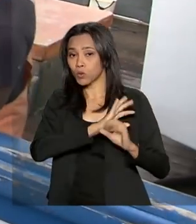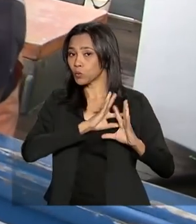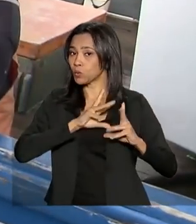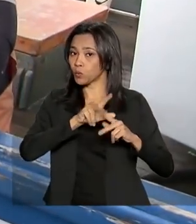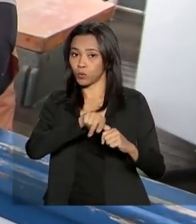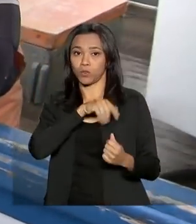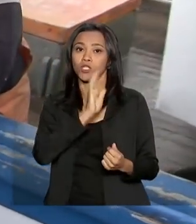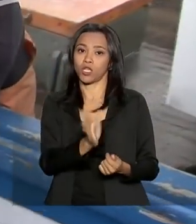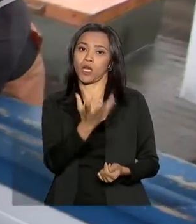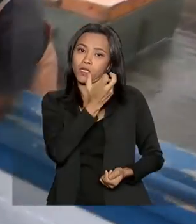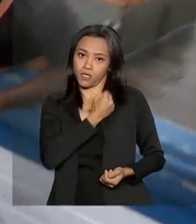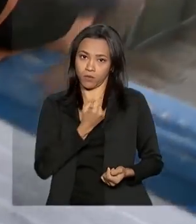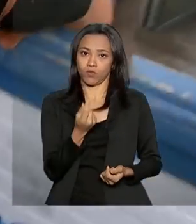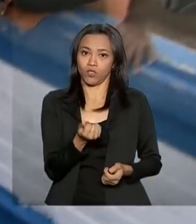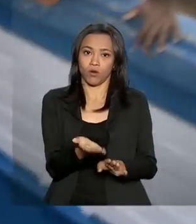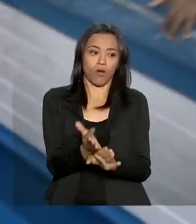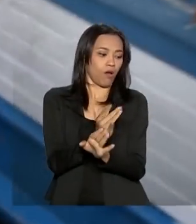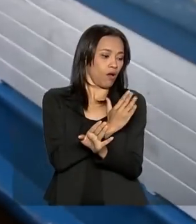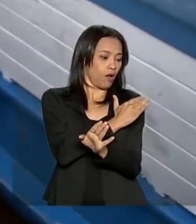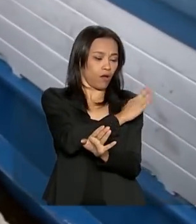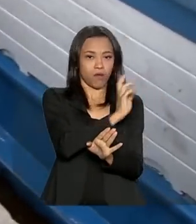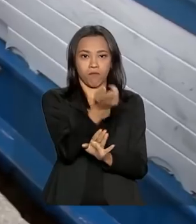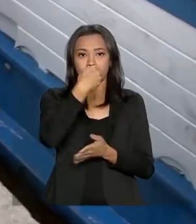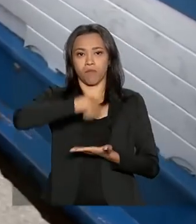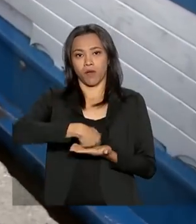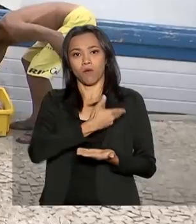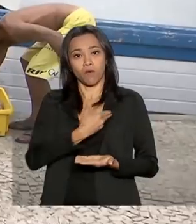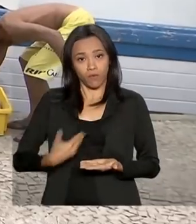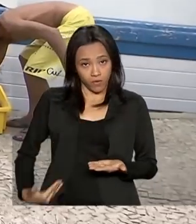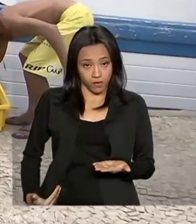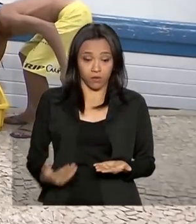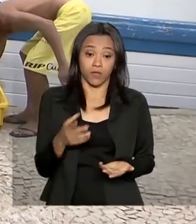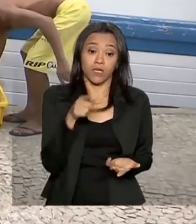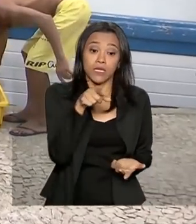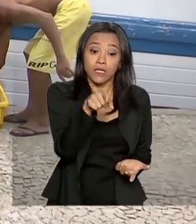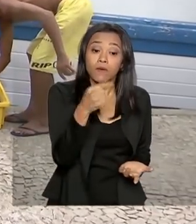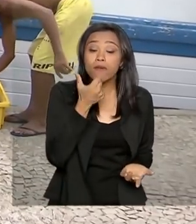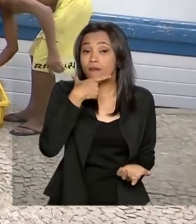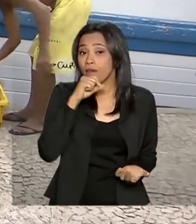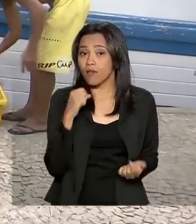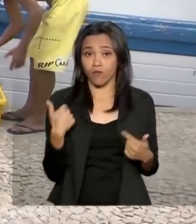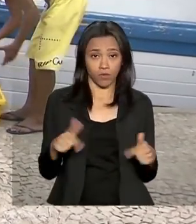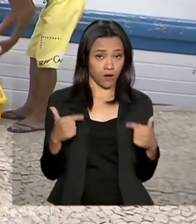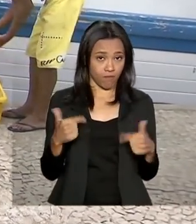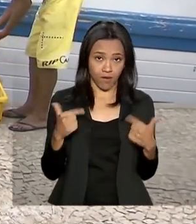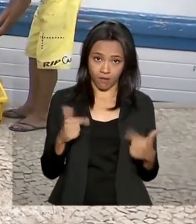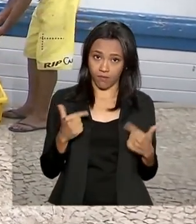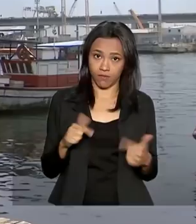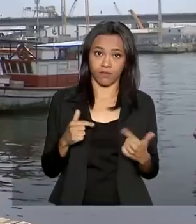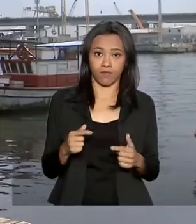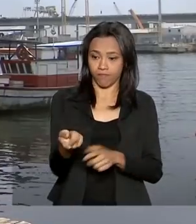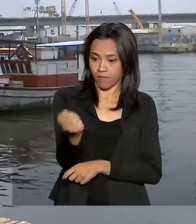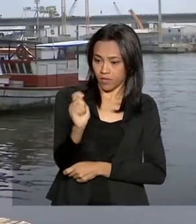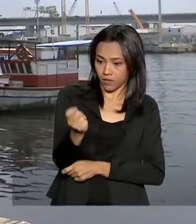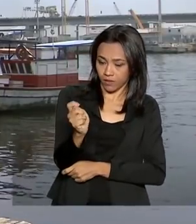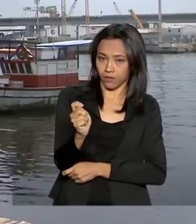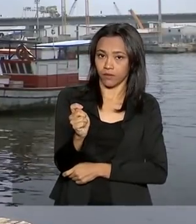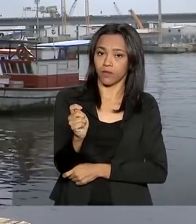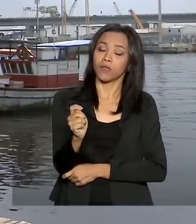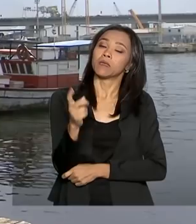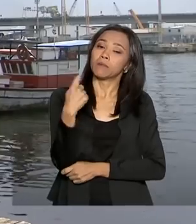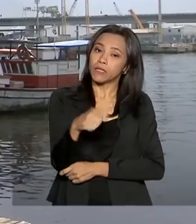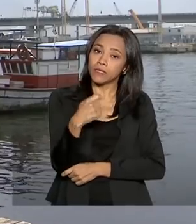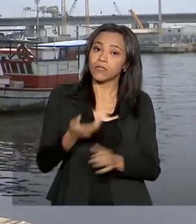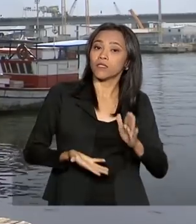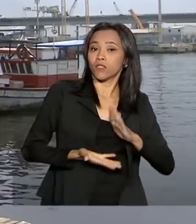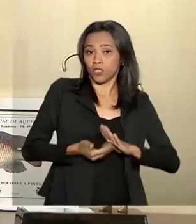As pessoas inscritas para receber o seguro defeso e que não praticam mais a atividade de pescador artesanal devem fazer o